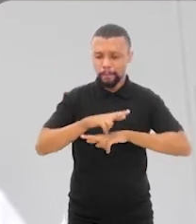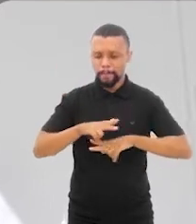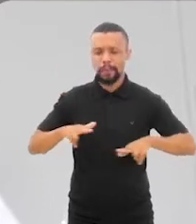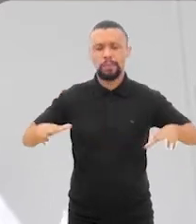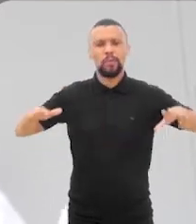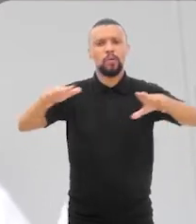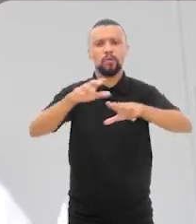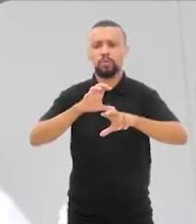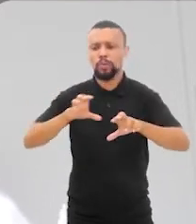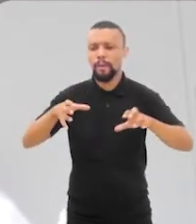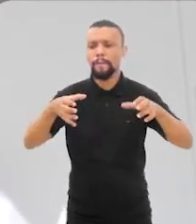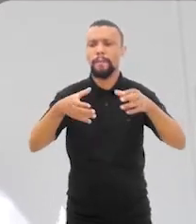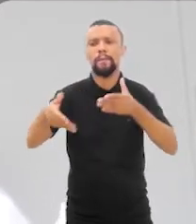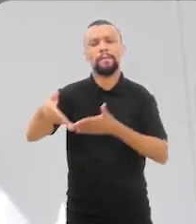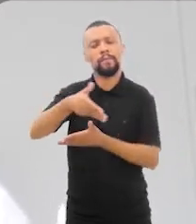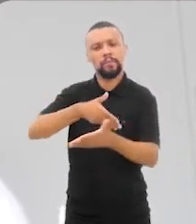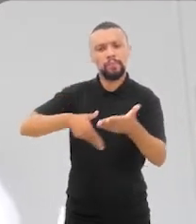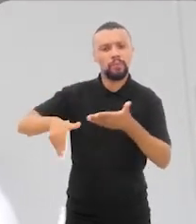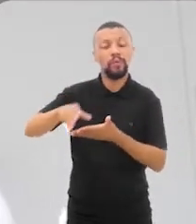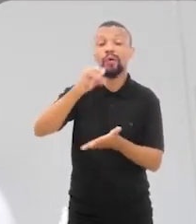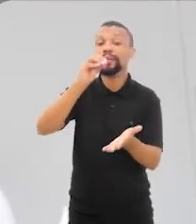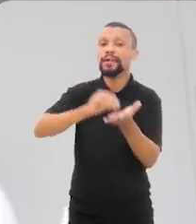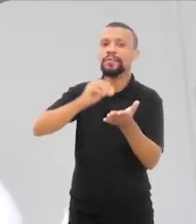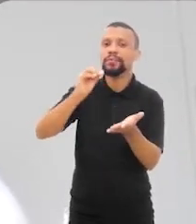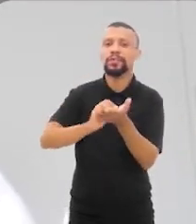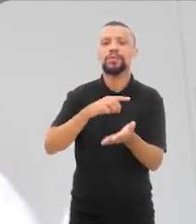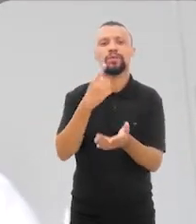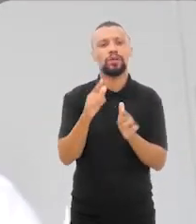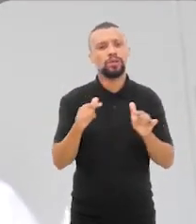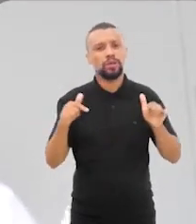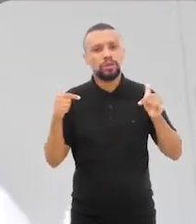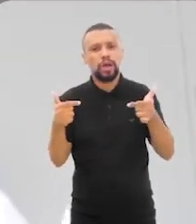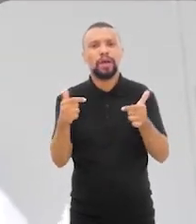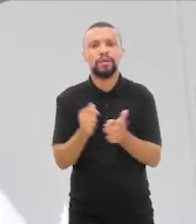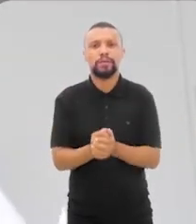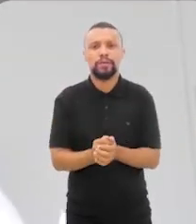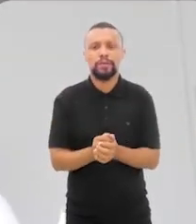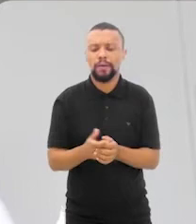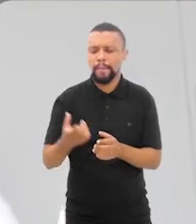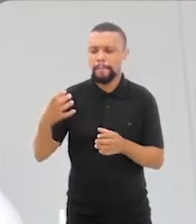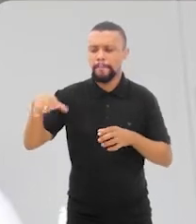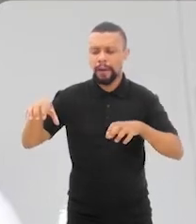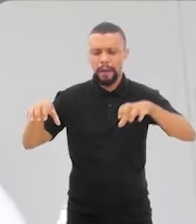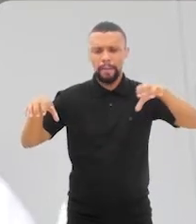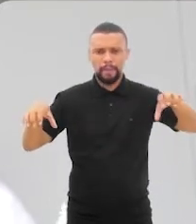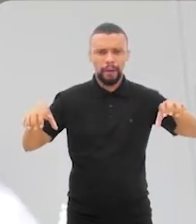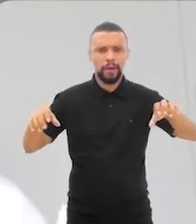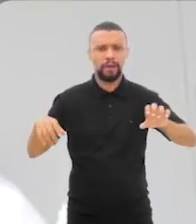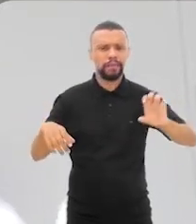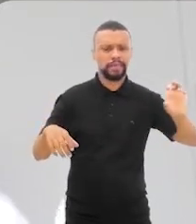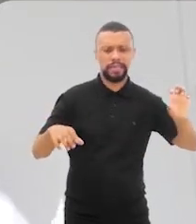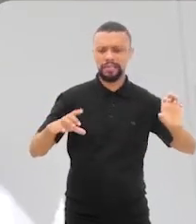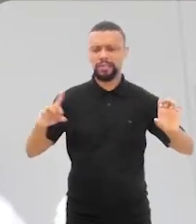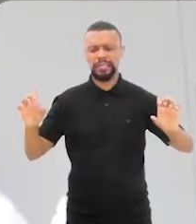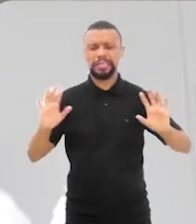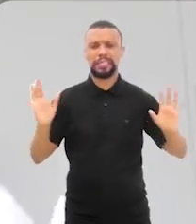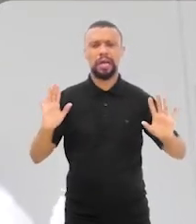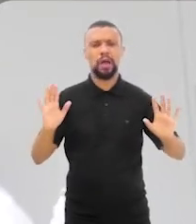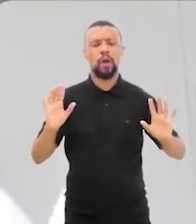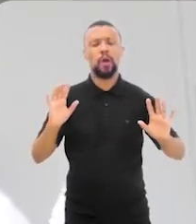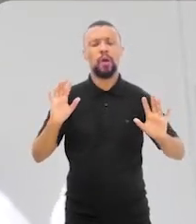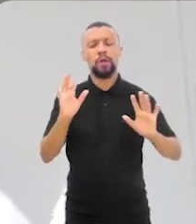resolvidos a partir dessa pluralidade, que eu acho que é o que está faltando a gente fazer, sair dos extremos e tentar,